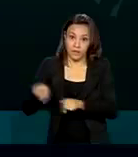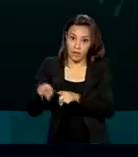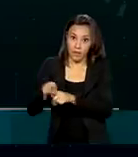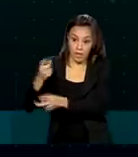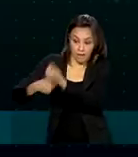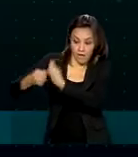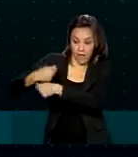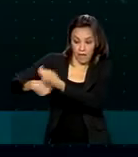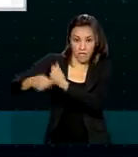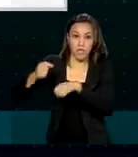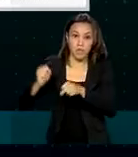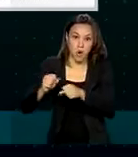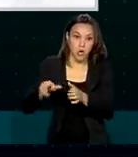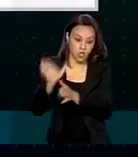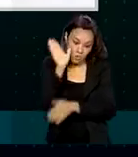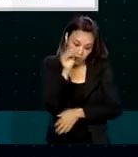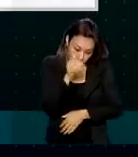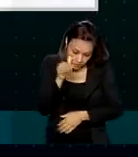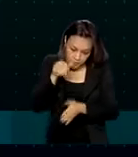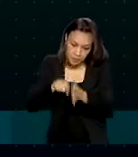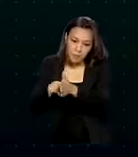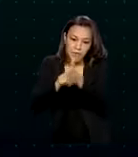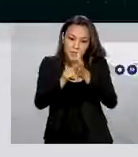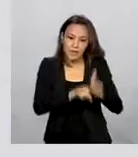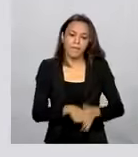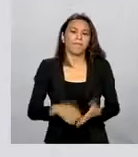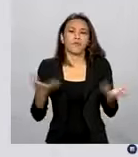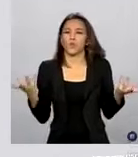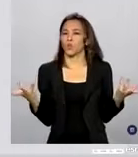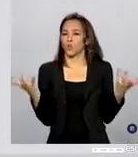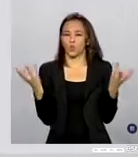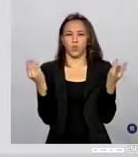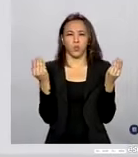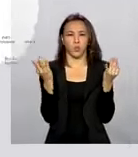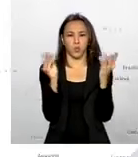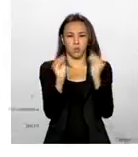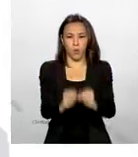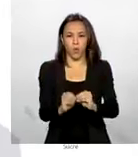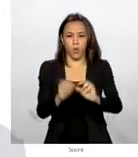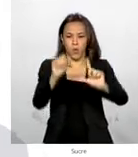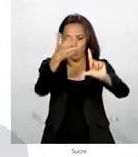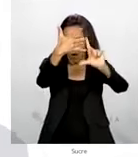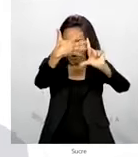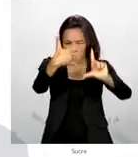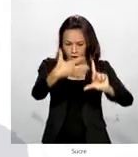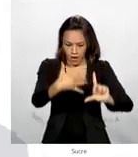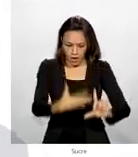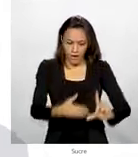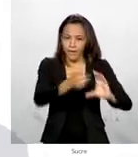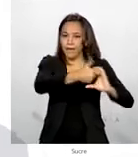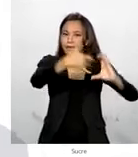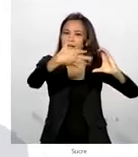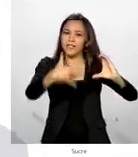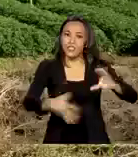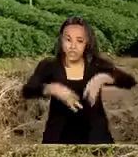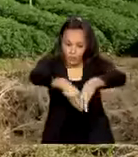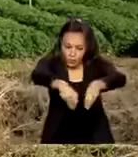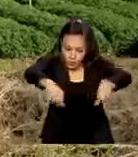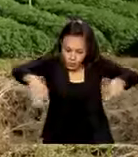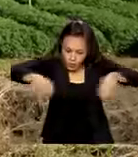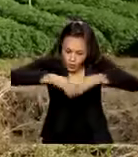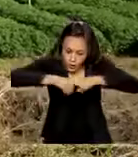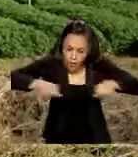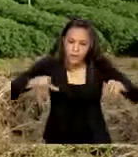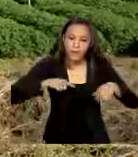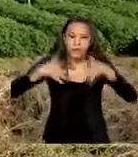financeiro. A nova ferramenta reúne num só sistema mapas com informações geográficas e outras características dos solos. Há